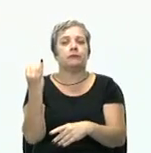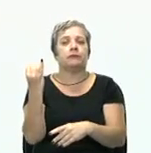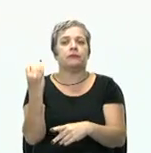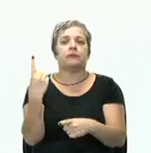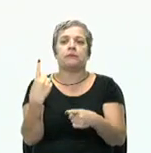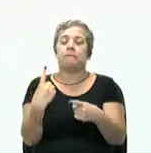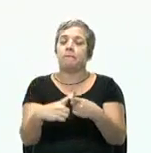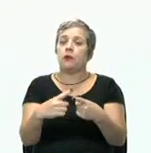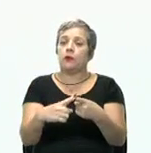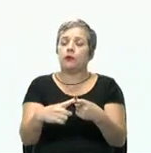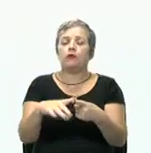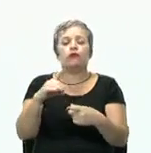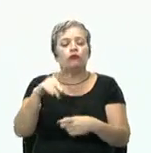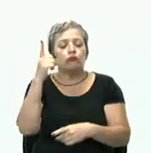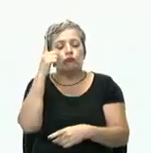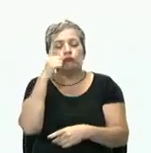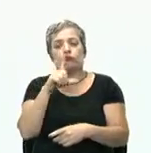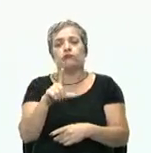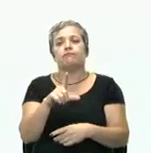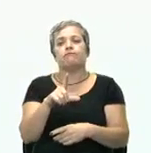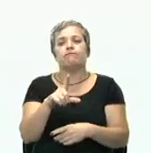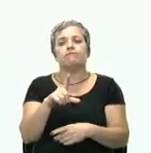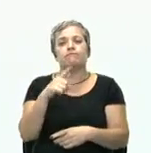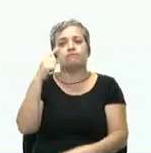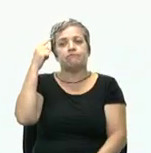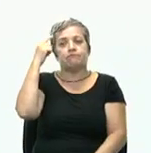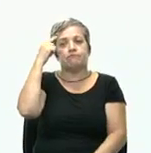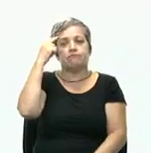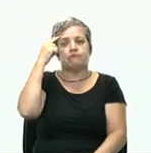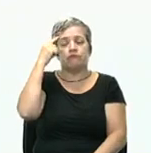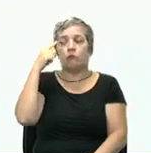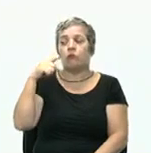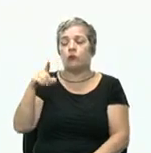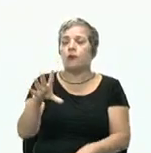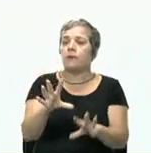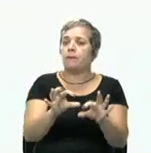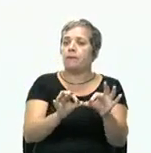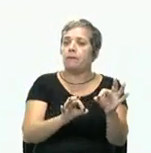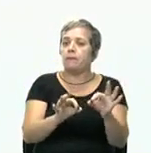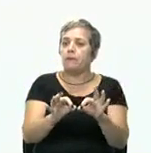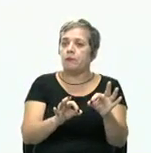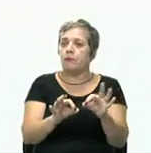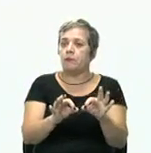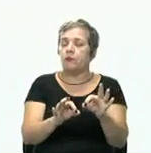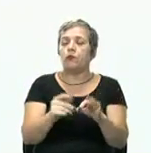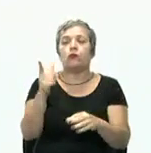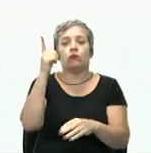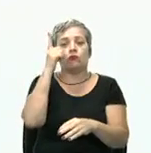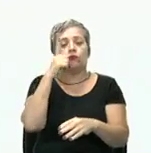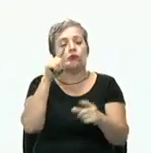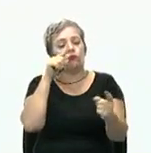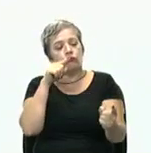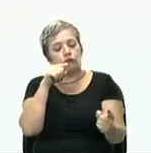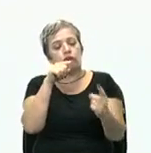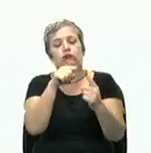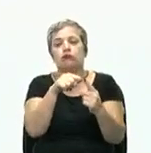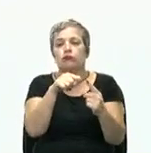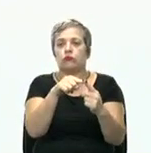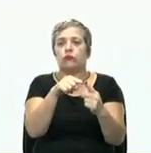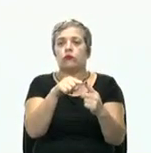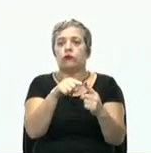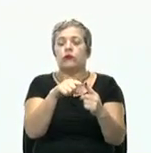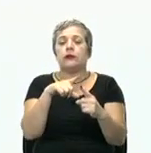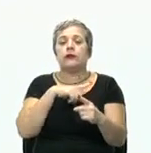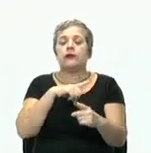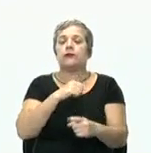Porque eu só vou conseguir pensar nesse planejamento, eu só vou alcançar o meu objetivo de aumentar os 10